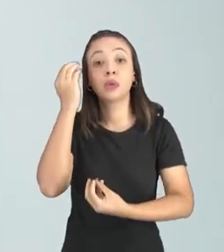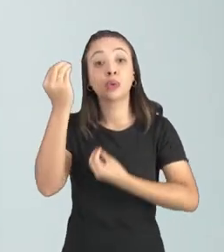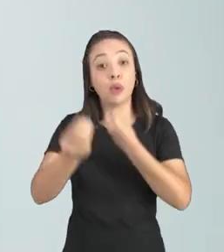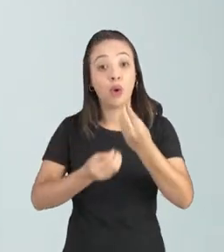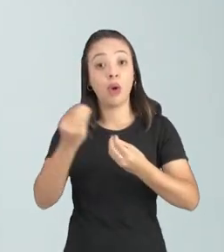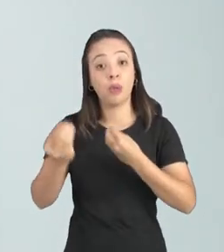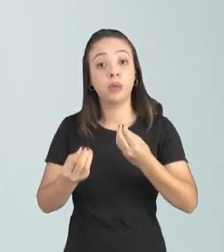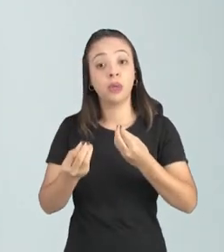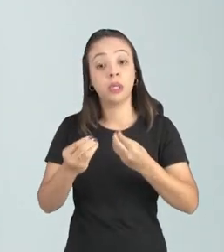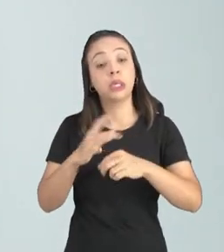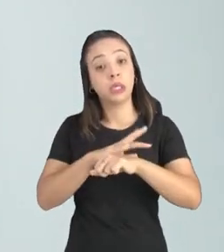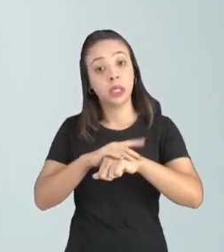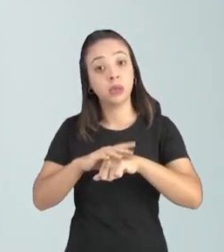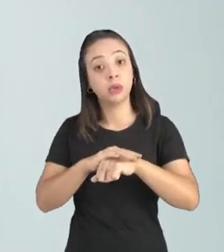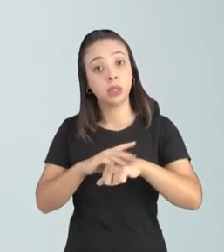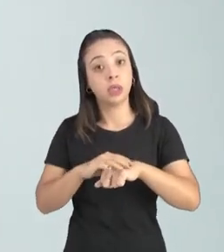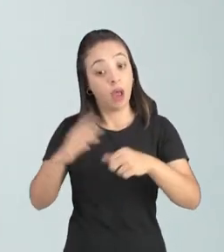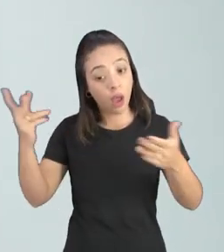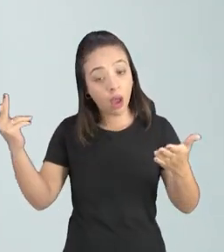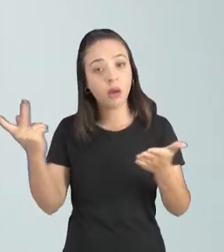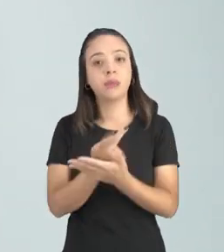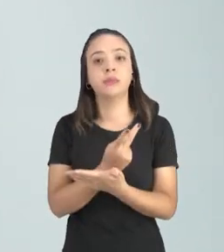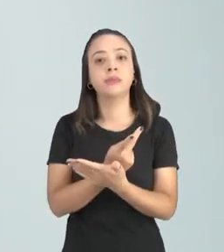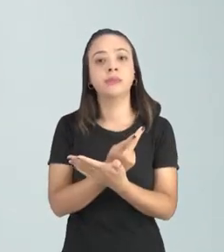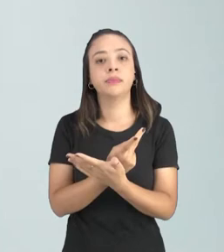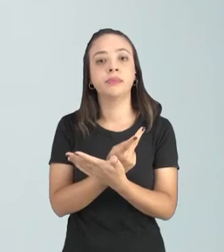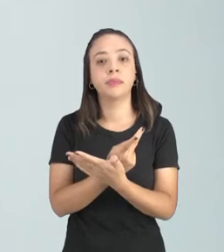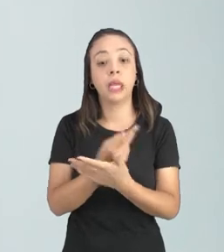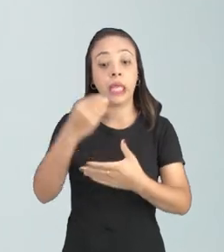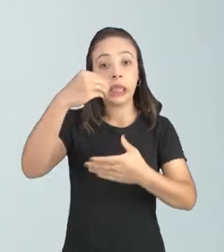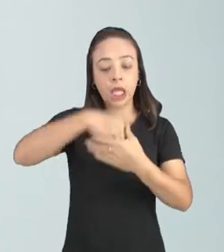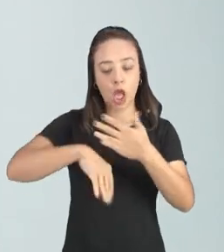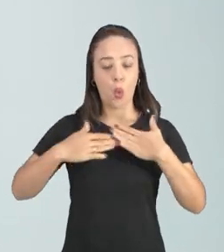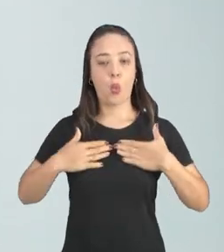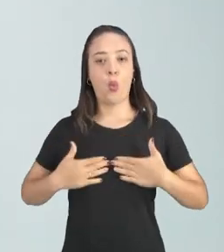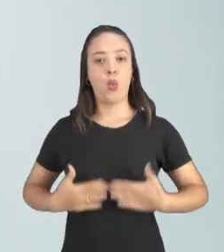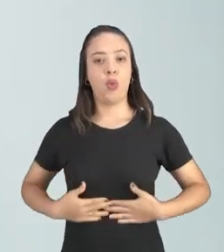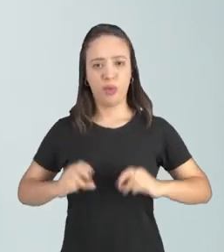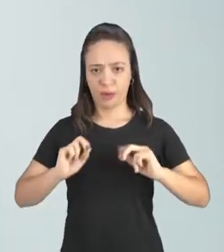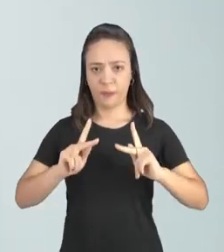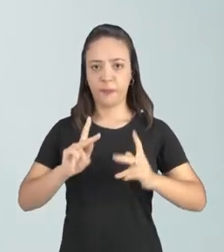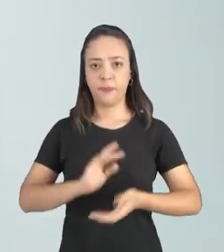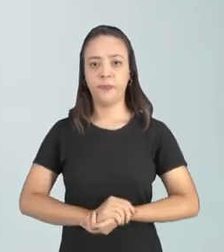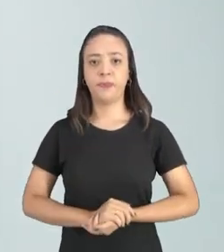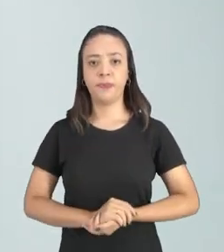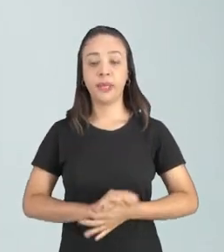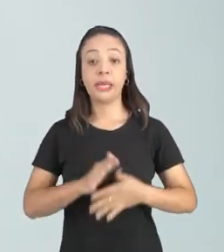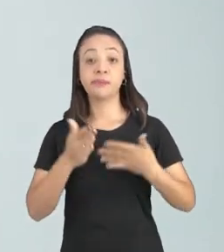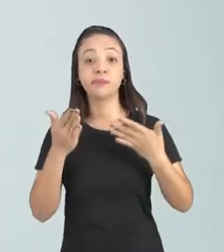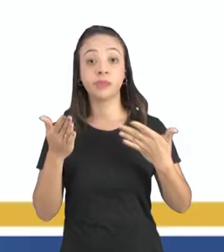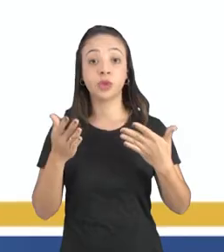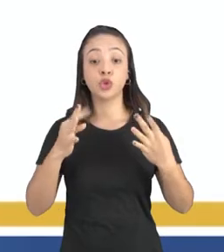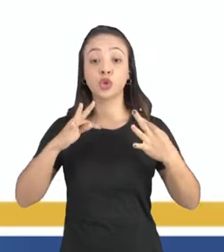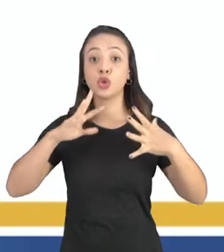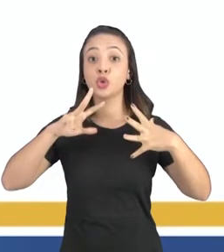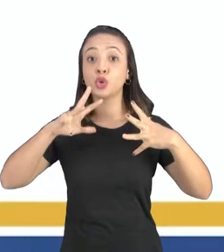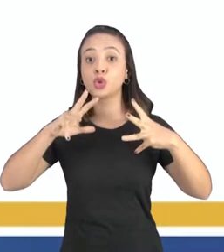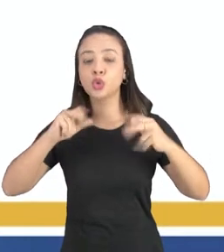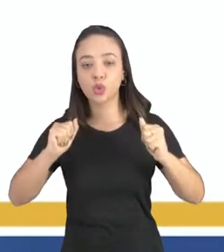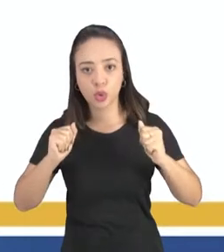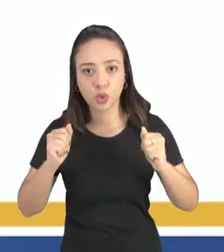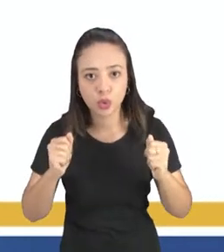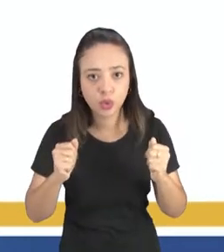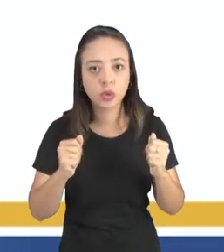doença se manifesta né em determinados organismos tudo bem então pessoal de todos os casos